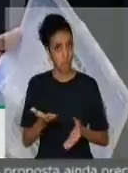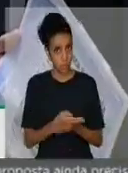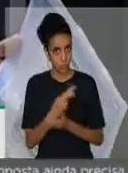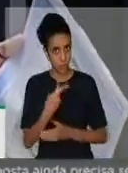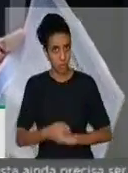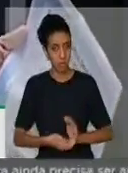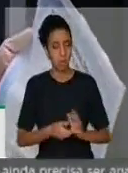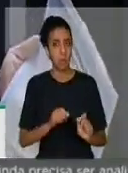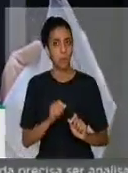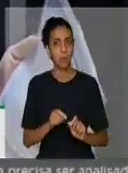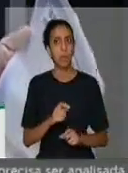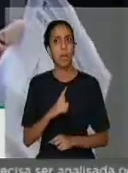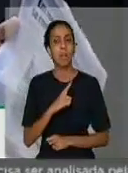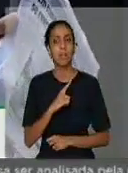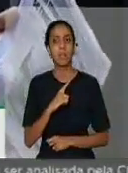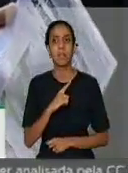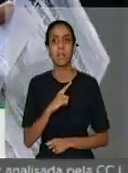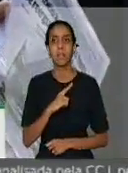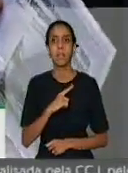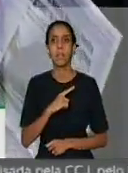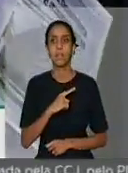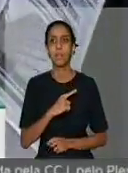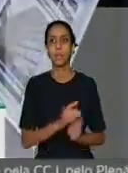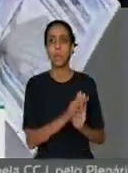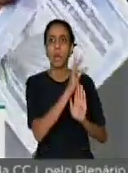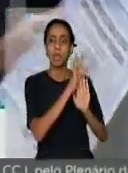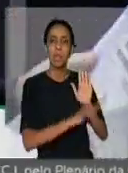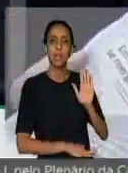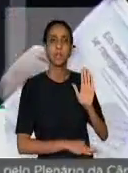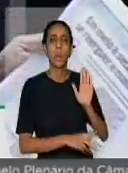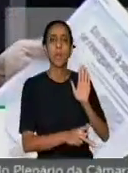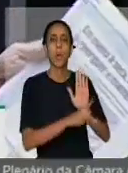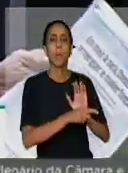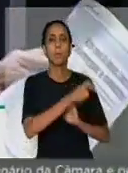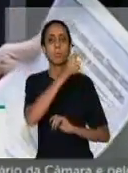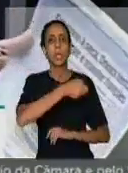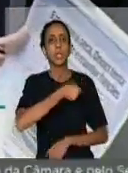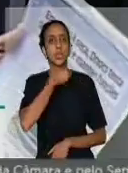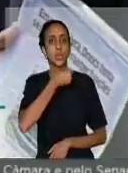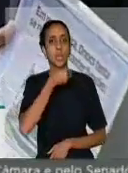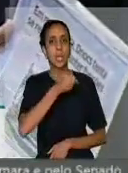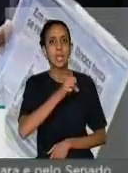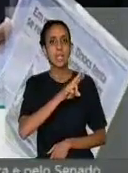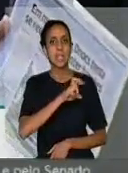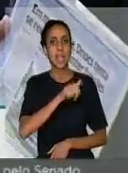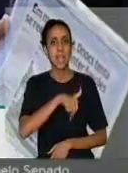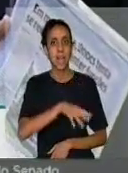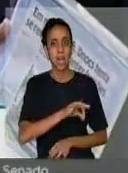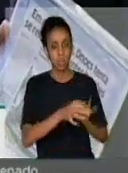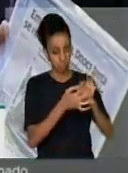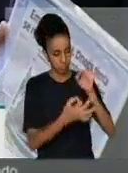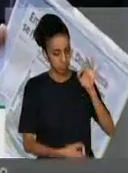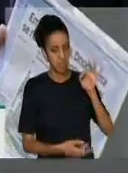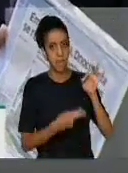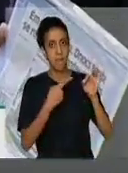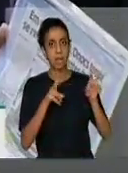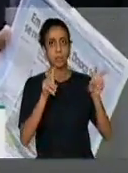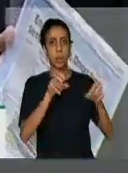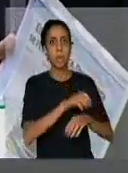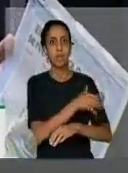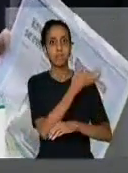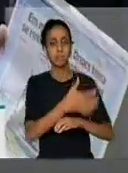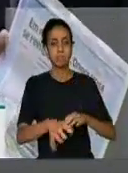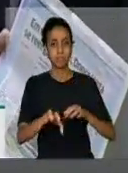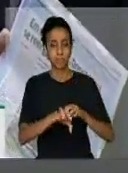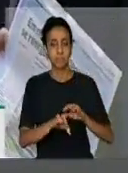do jornalista Renato Bezerra, do Diário Nordeste, que fez essa matéria. Em meio à seca, Denox tenta se